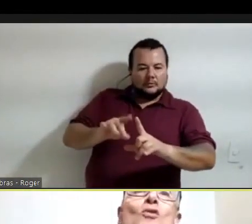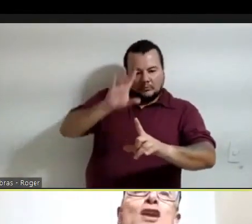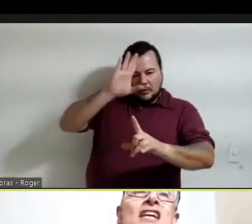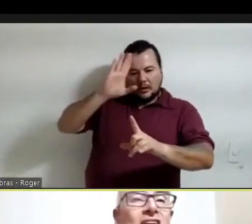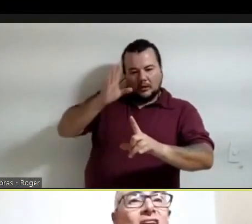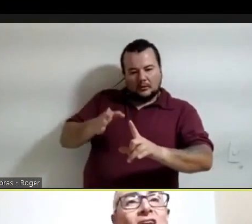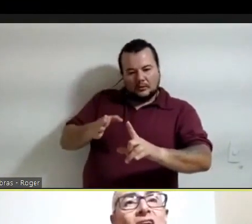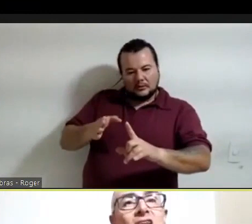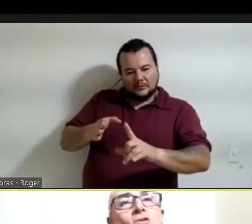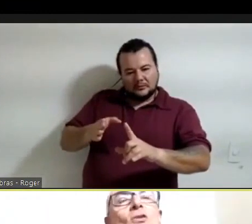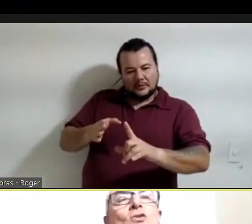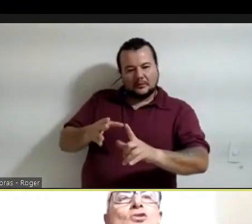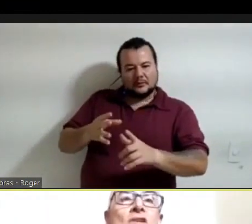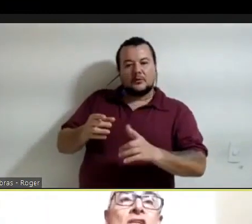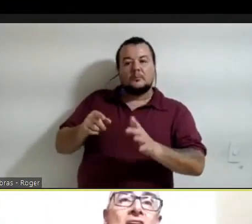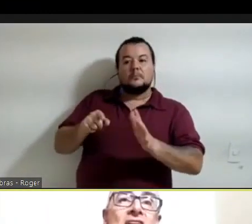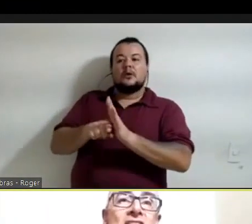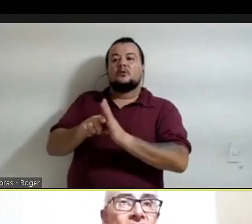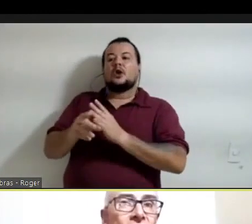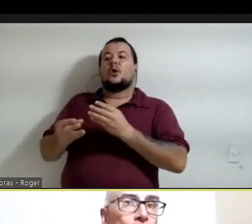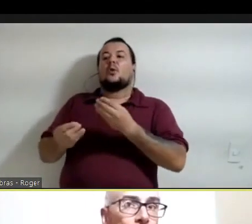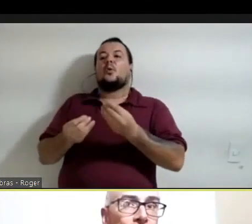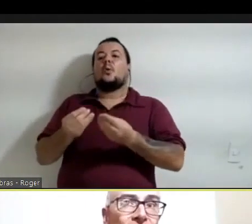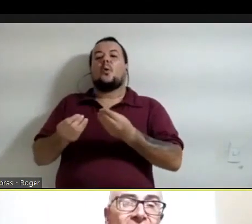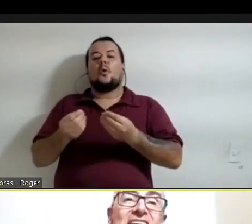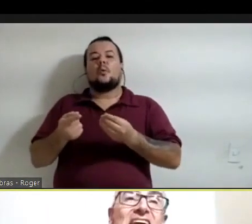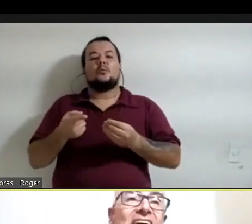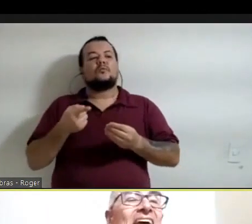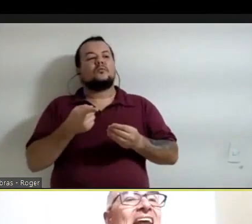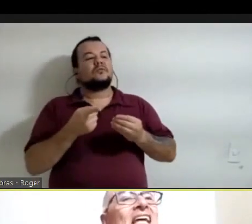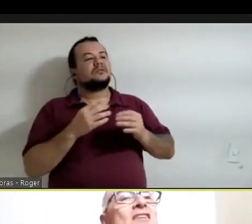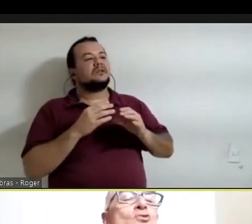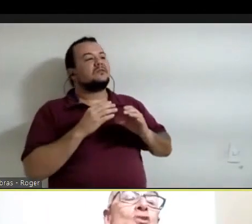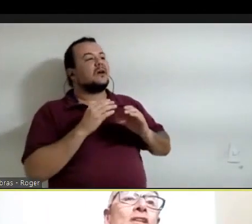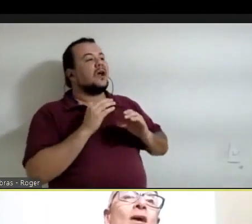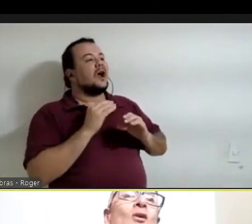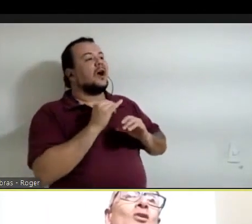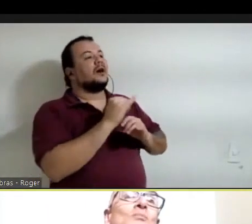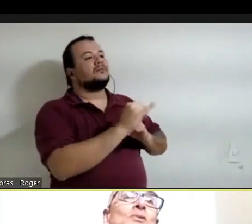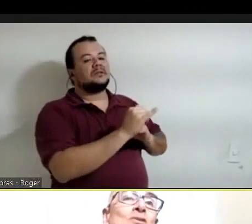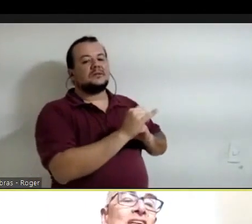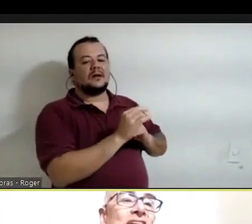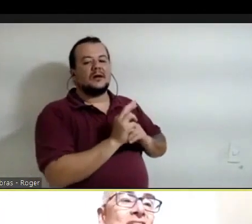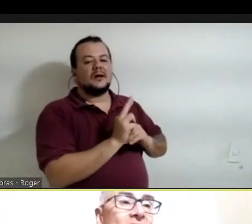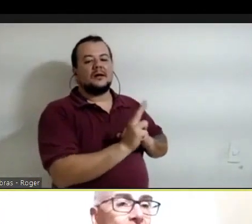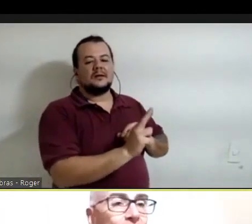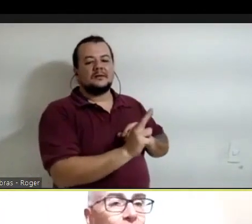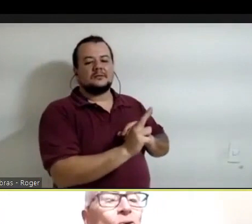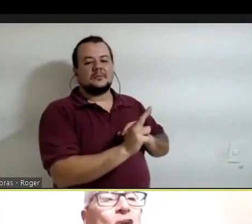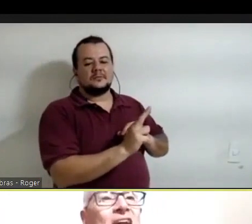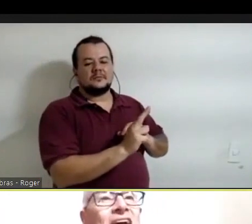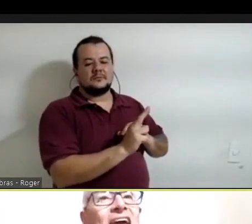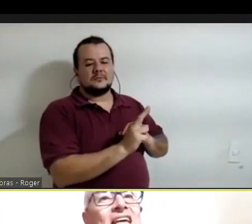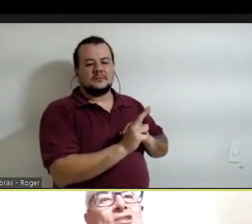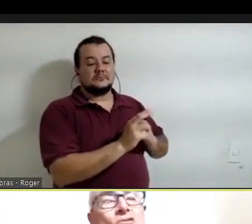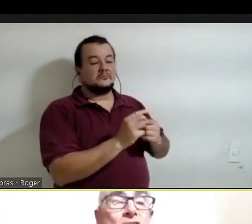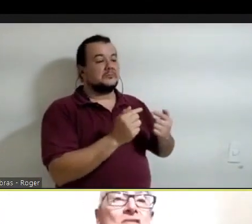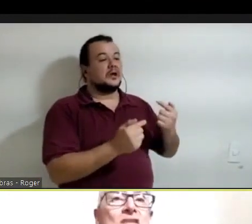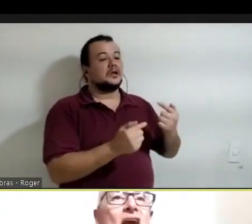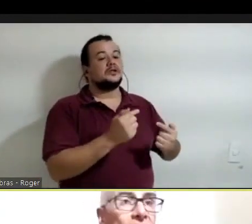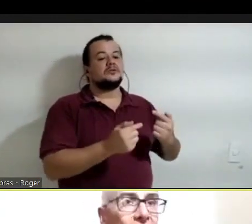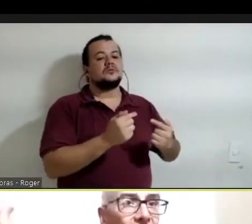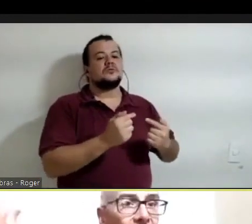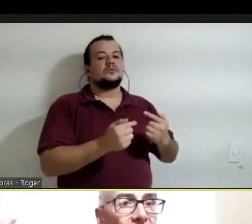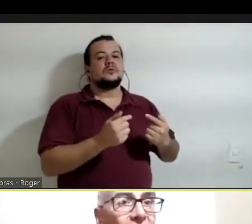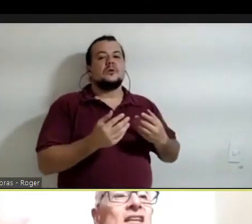comunica as conclusões a que chegou, na discussão de como colocar isso